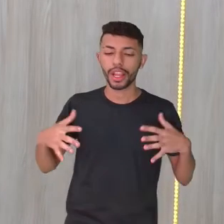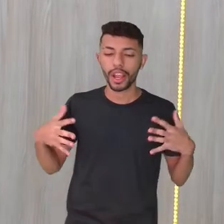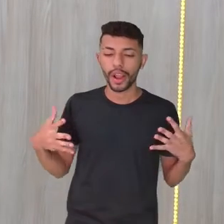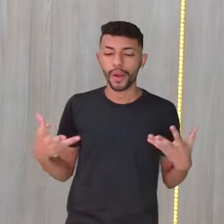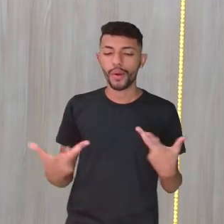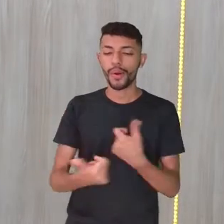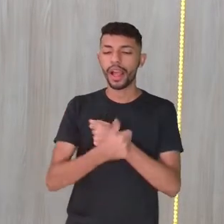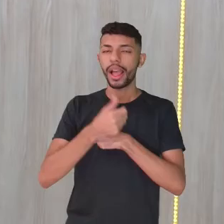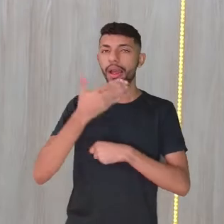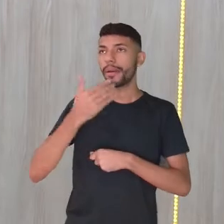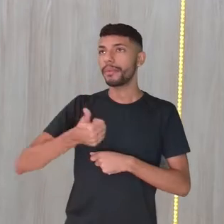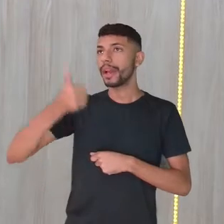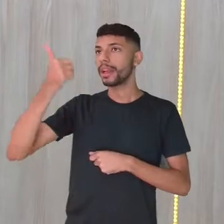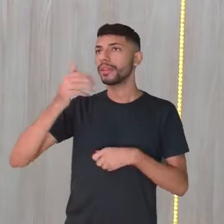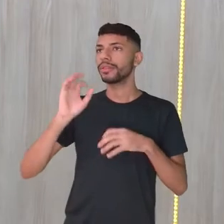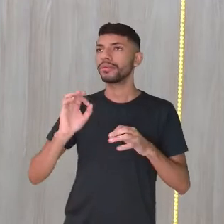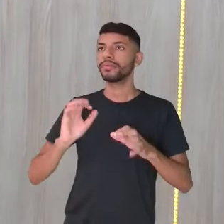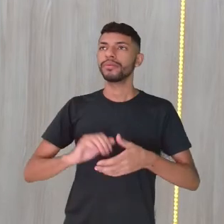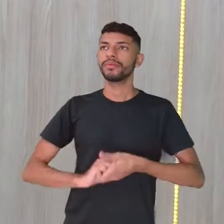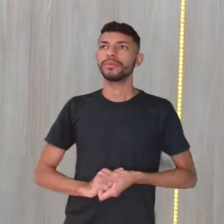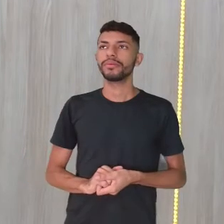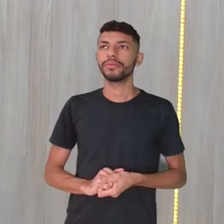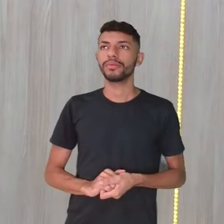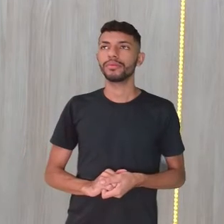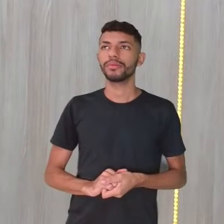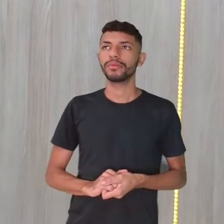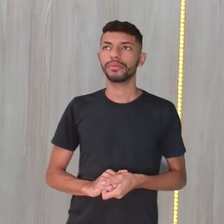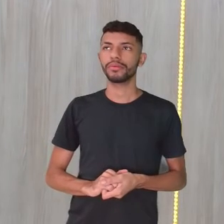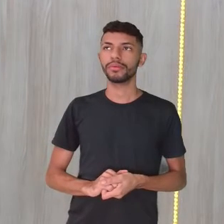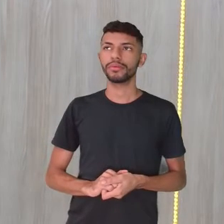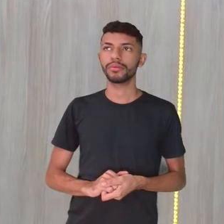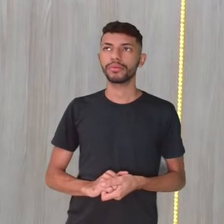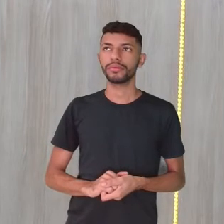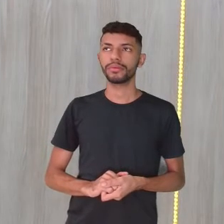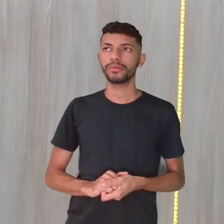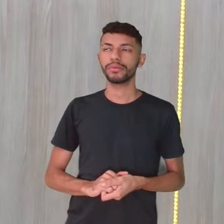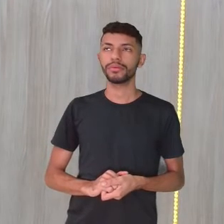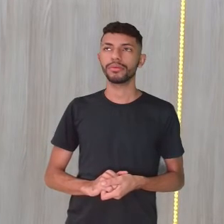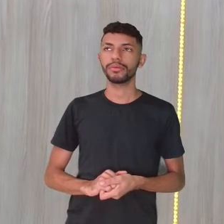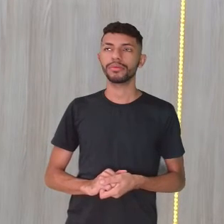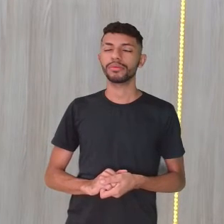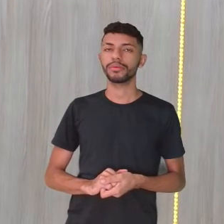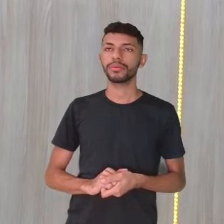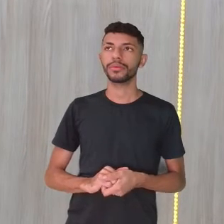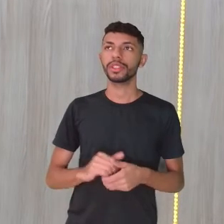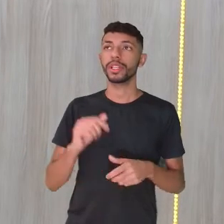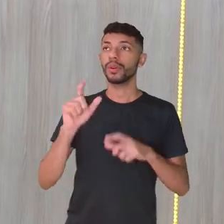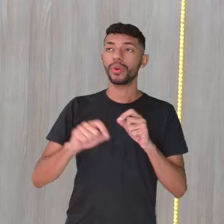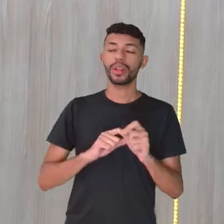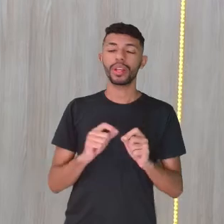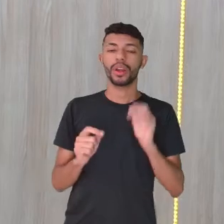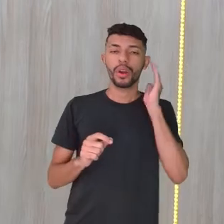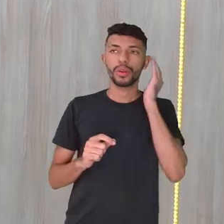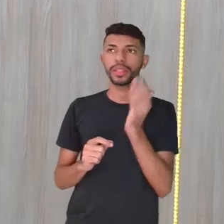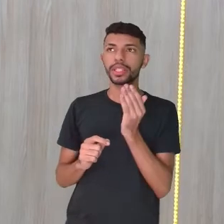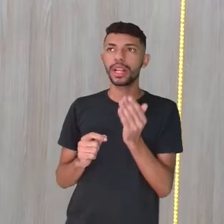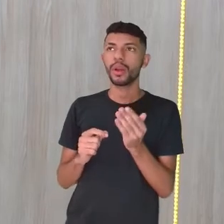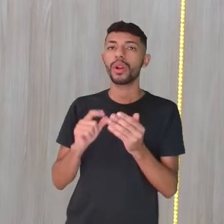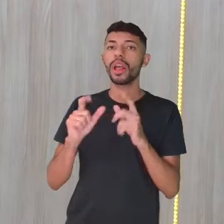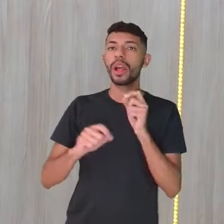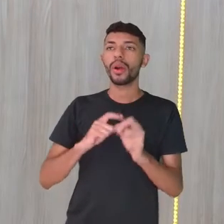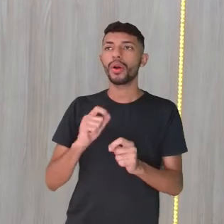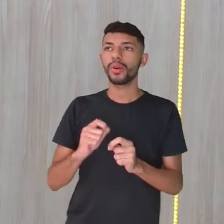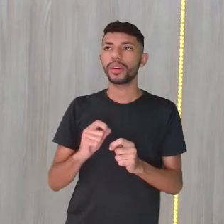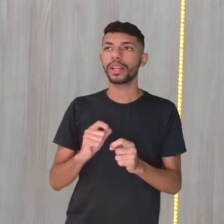lá. Oferece, ó. O verbo aqui é oferecer. Então, o celular Ericsson oferece para você a melhor qualidade possível.